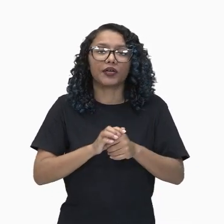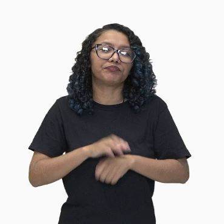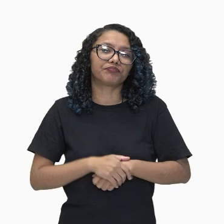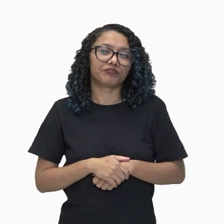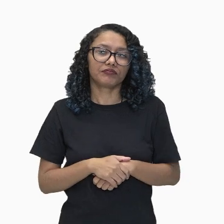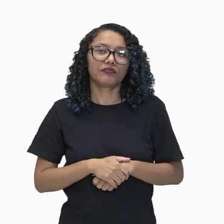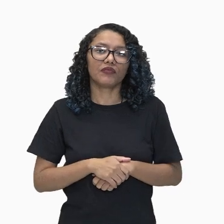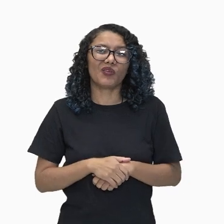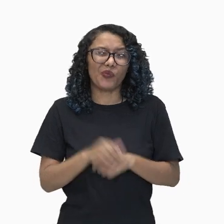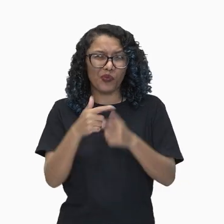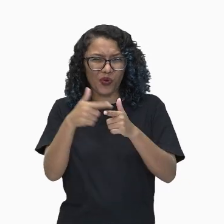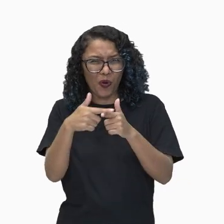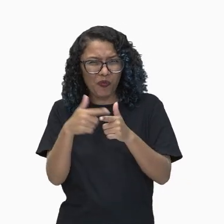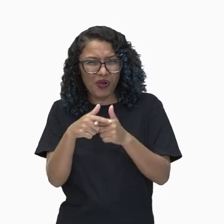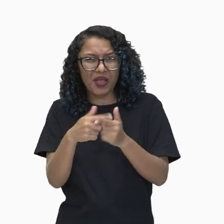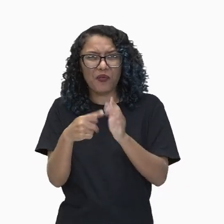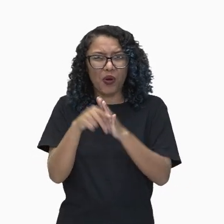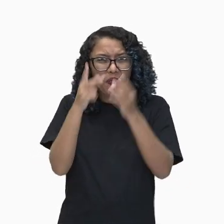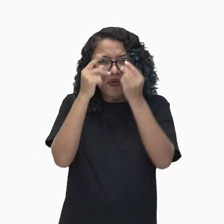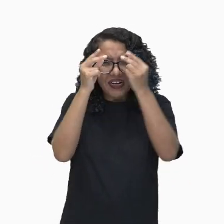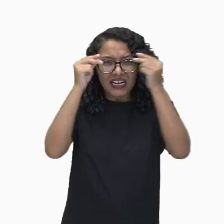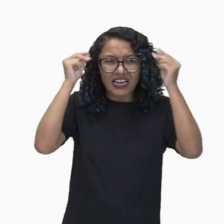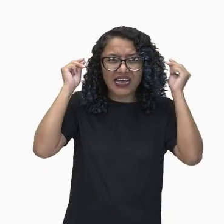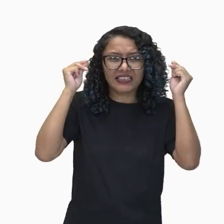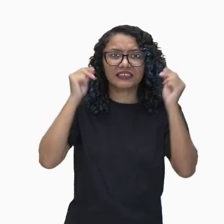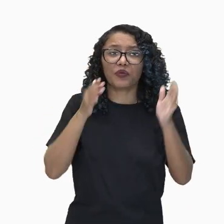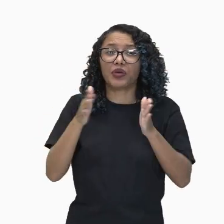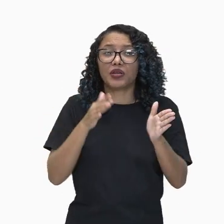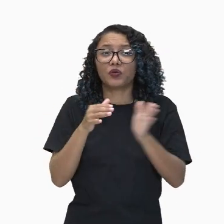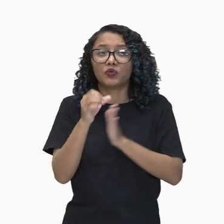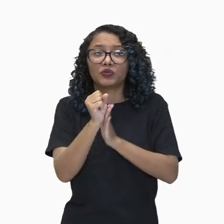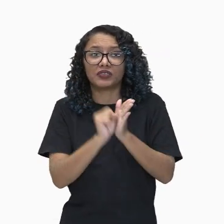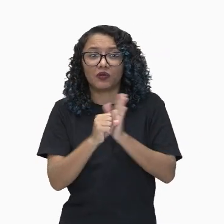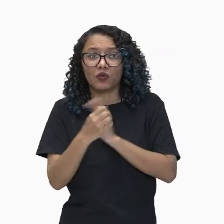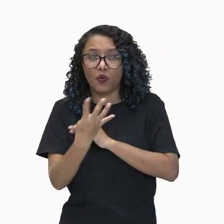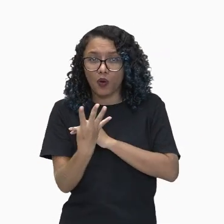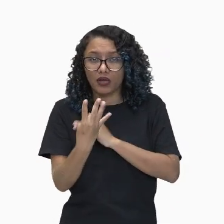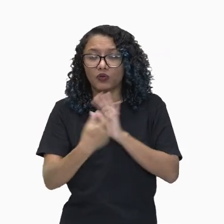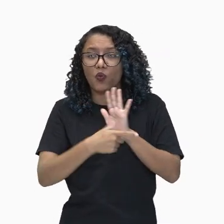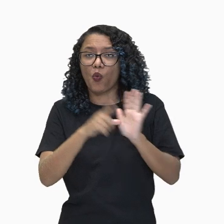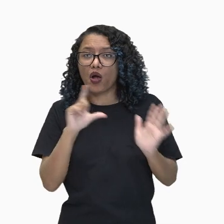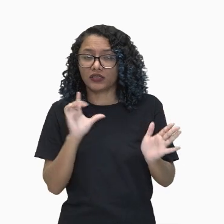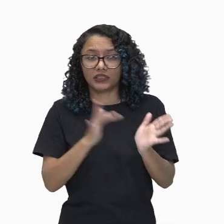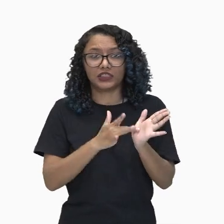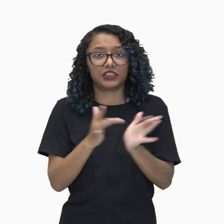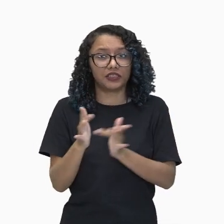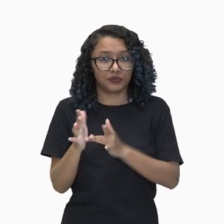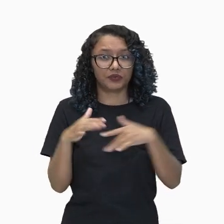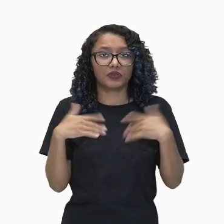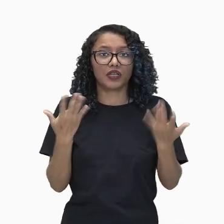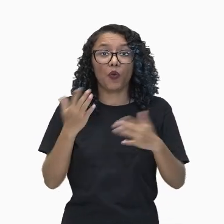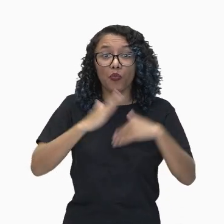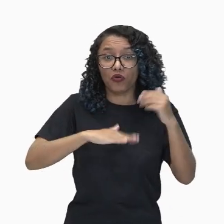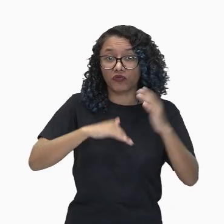século IV a.C. O dramaturgo Sôfocles já combinava a